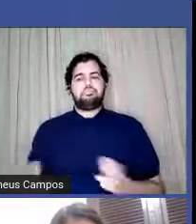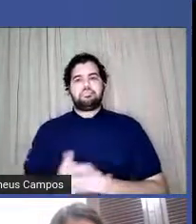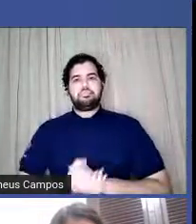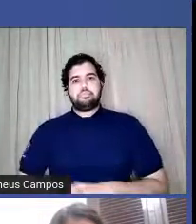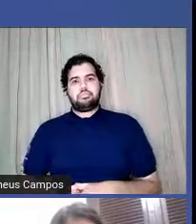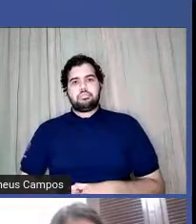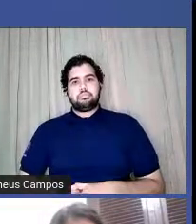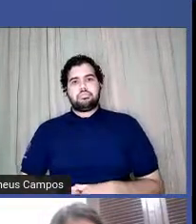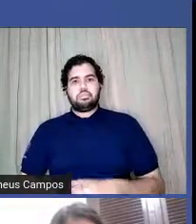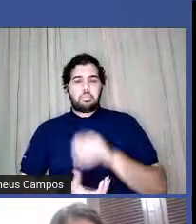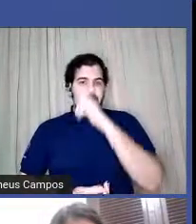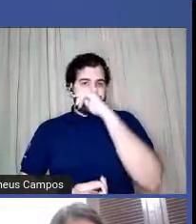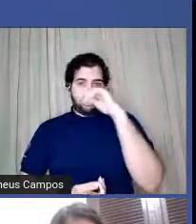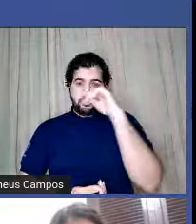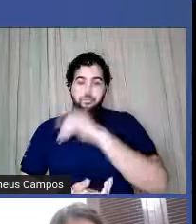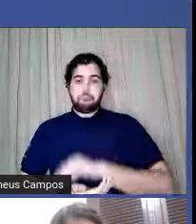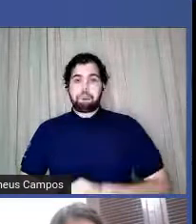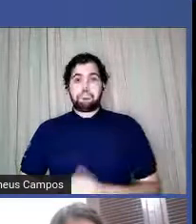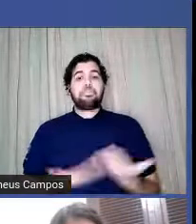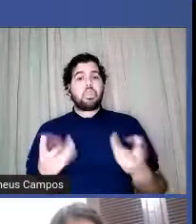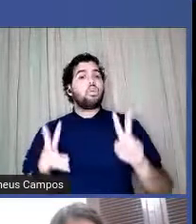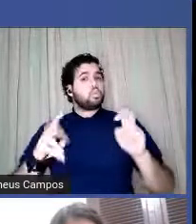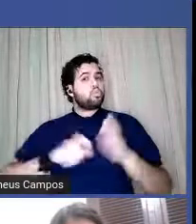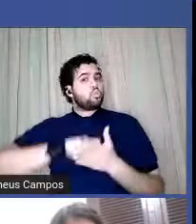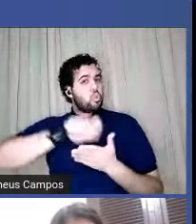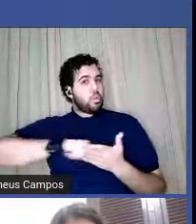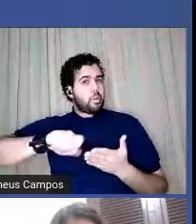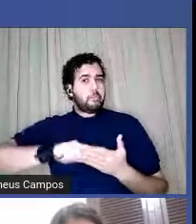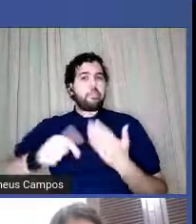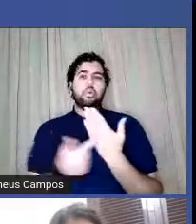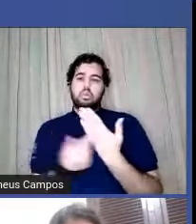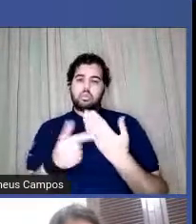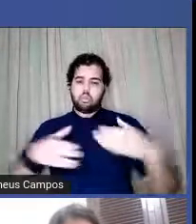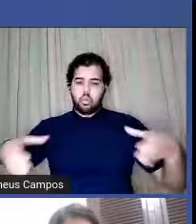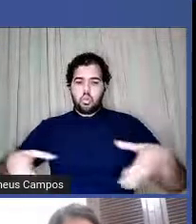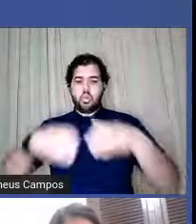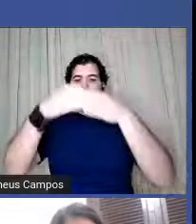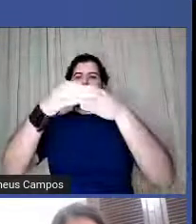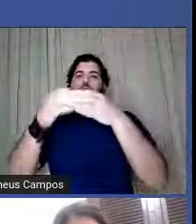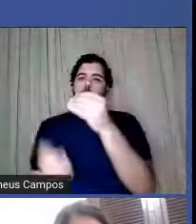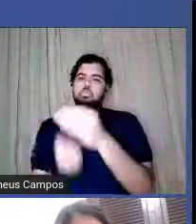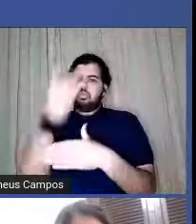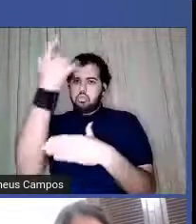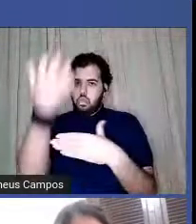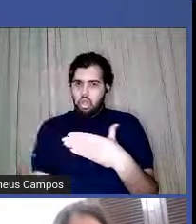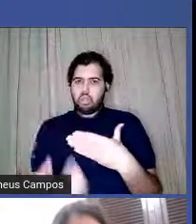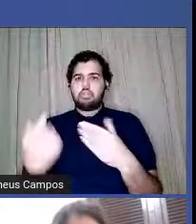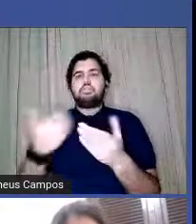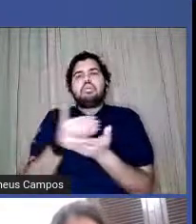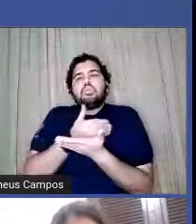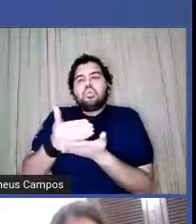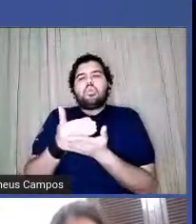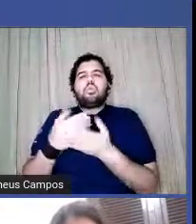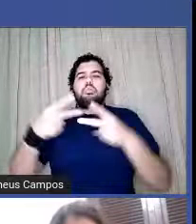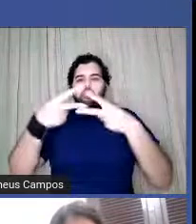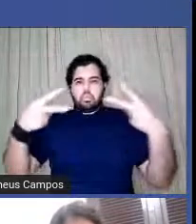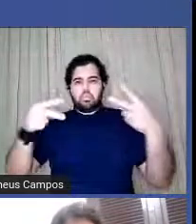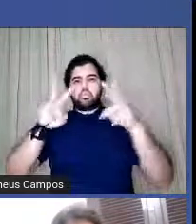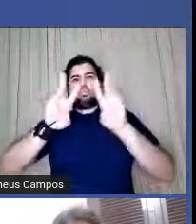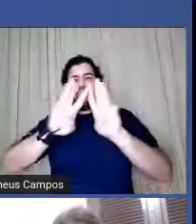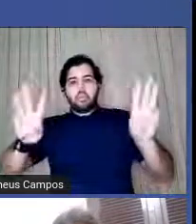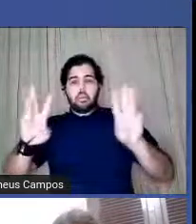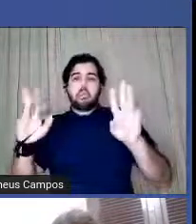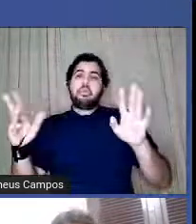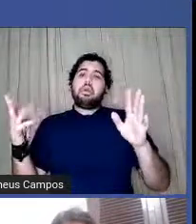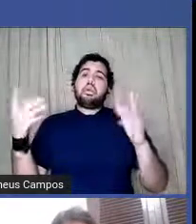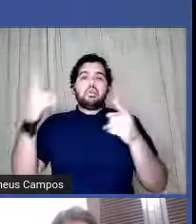e gente a questão das escritas vulcânicas ela é um projeto que começou com uma página do Instagram que no momento está desativada